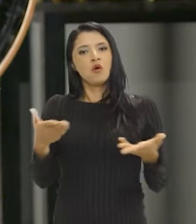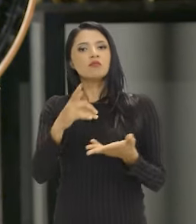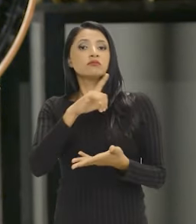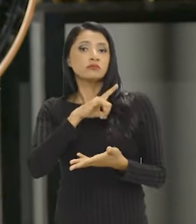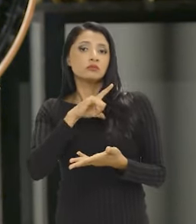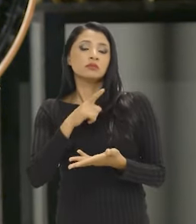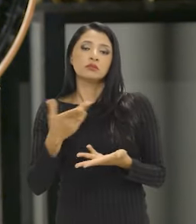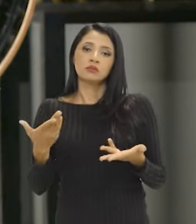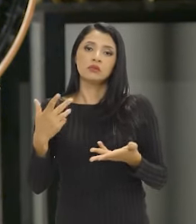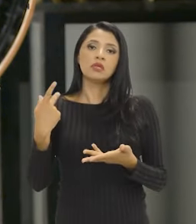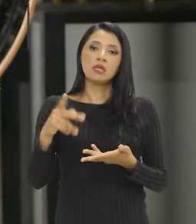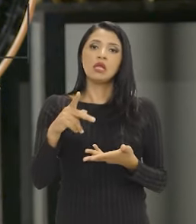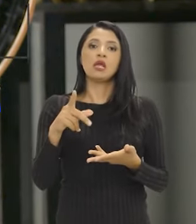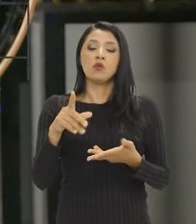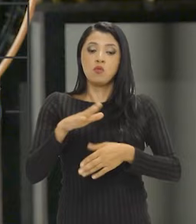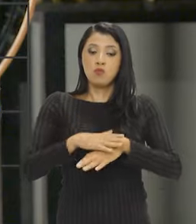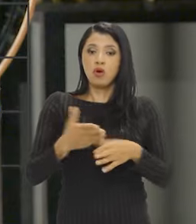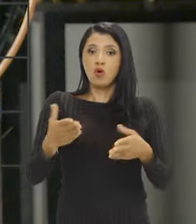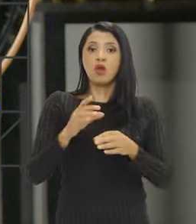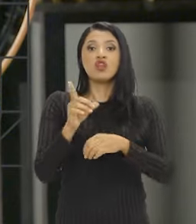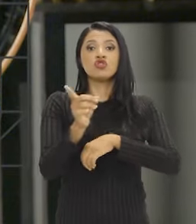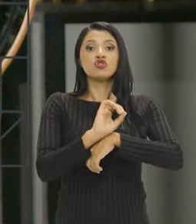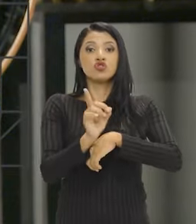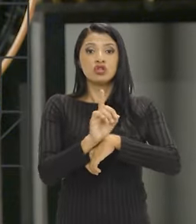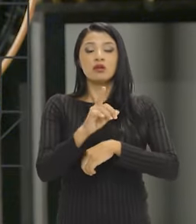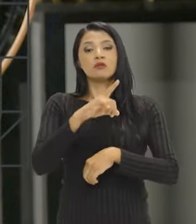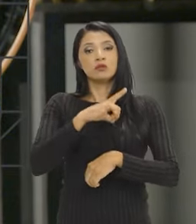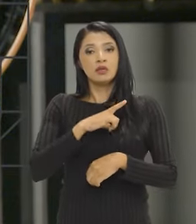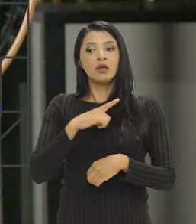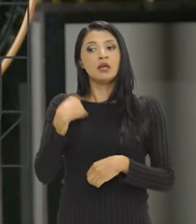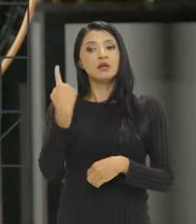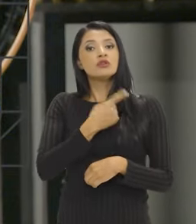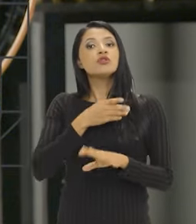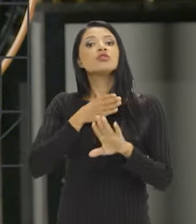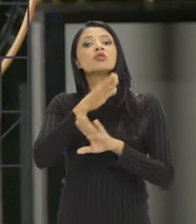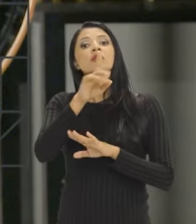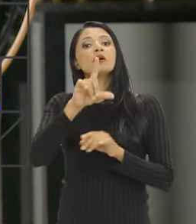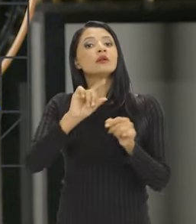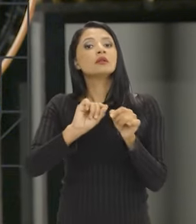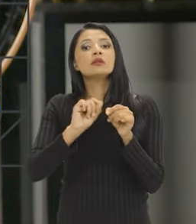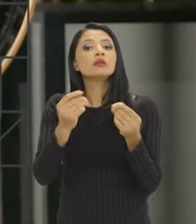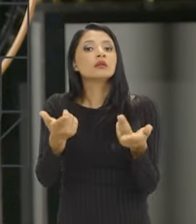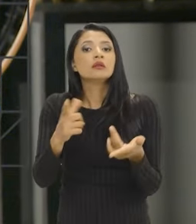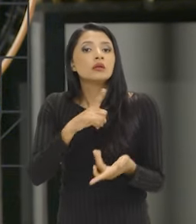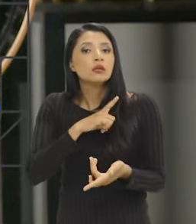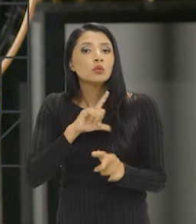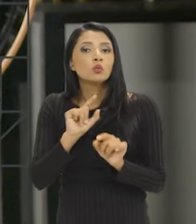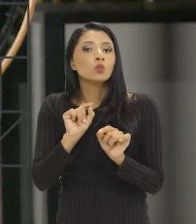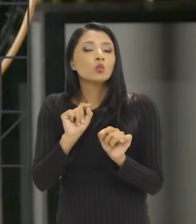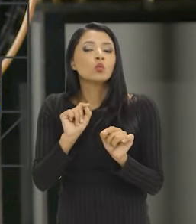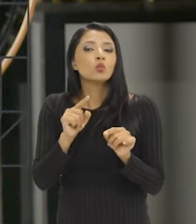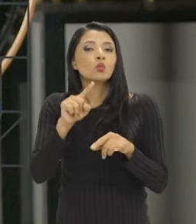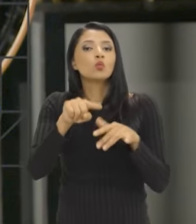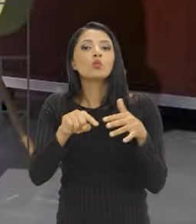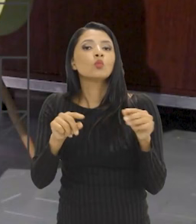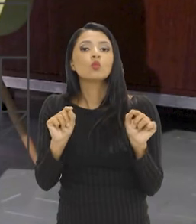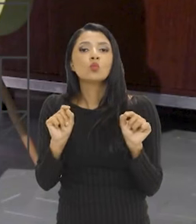com a sua versão digital. E o que a gente tem lá? A gente tem lá